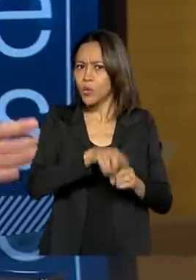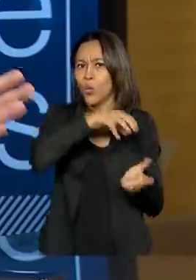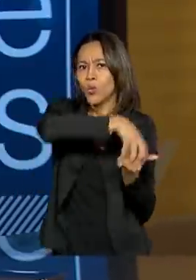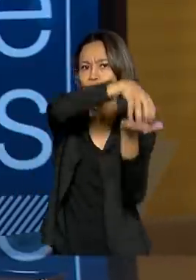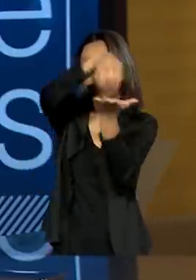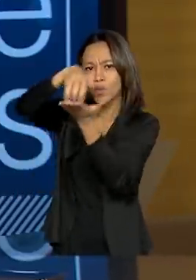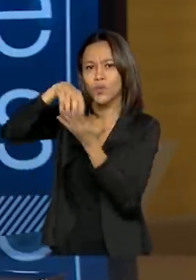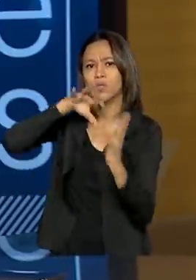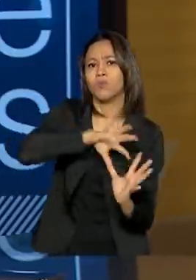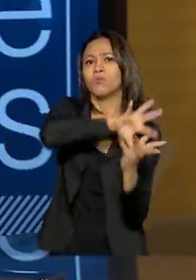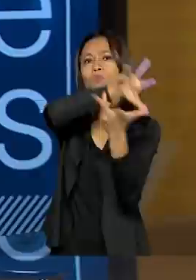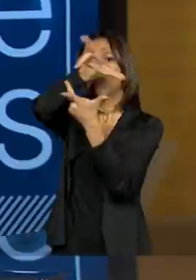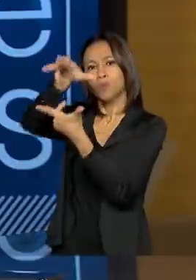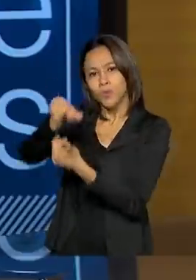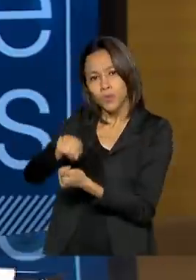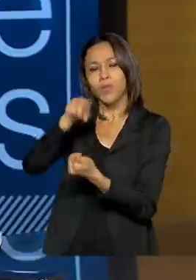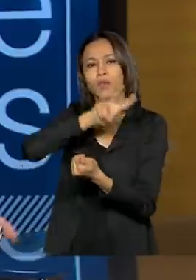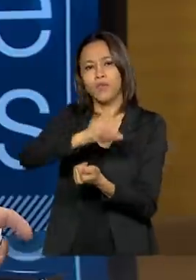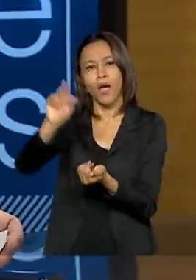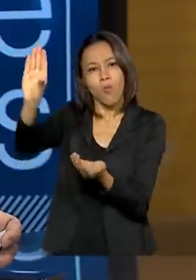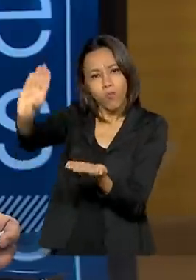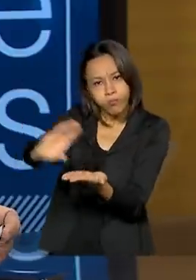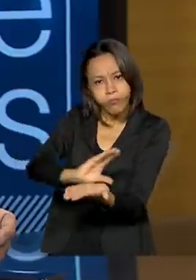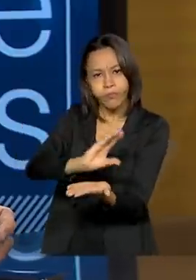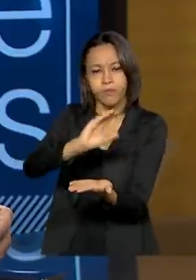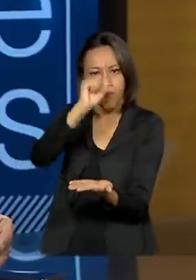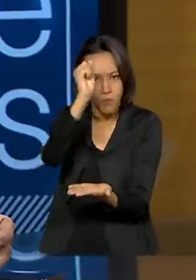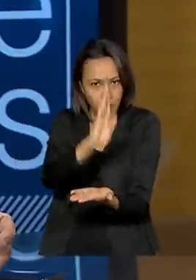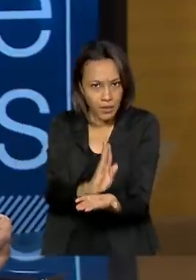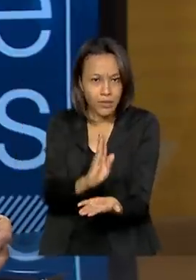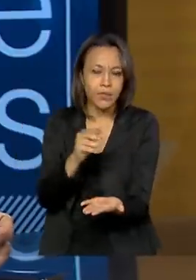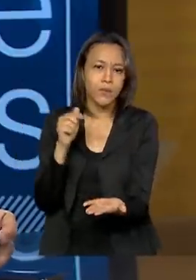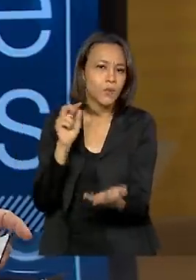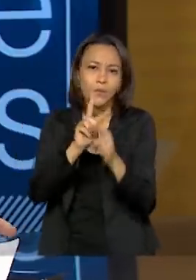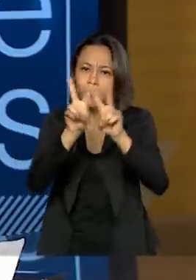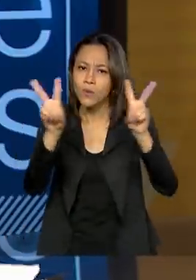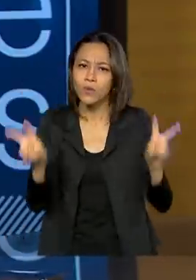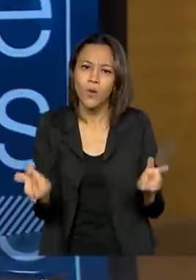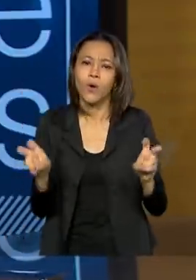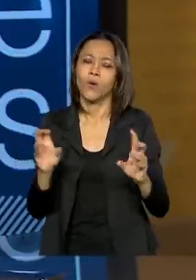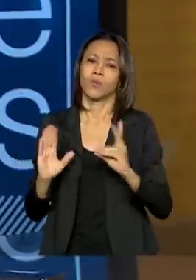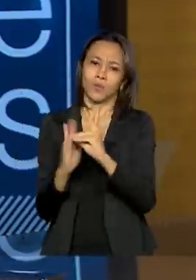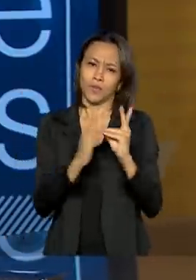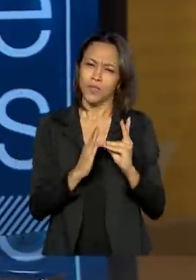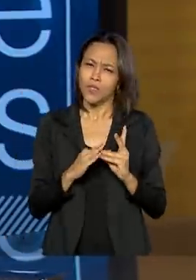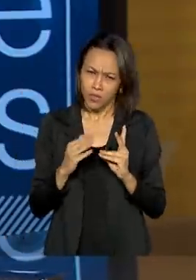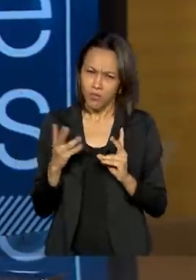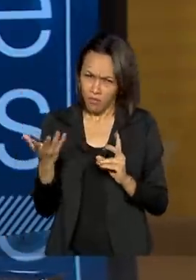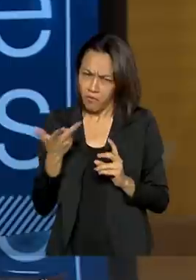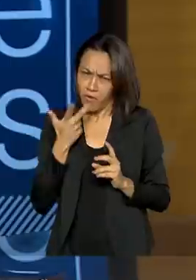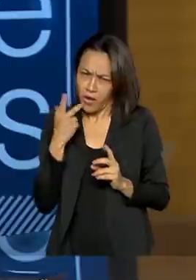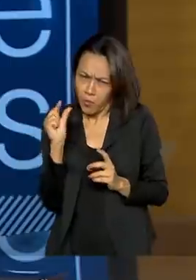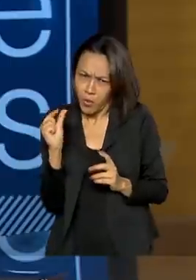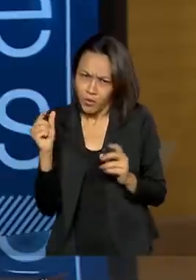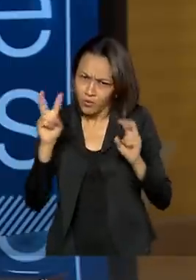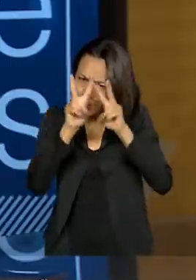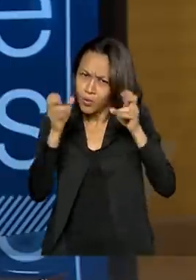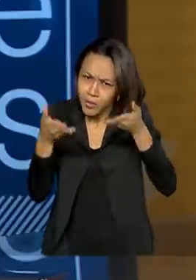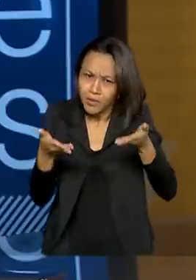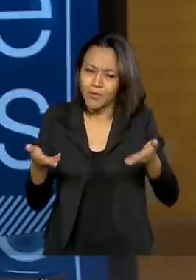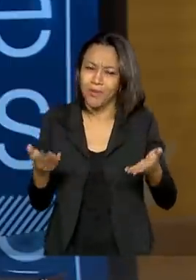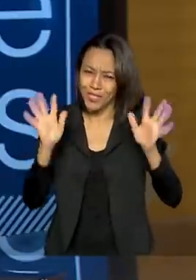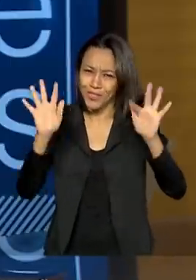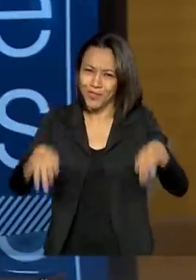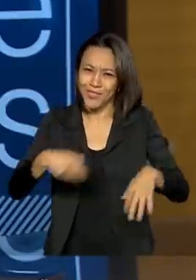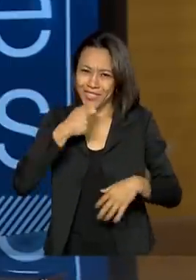que também vão aportar recursos aqui no Brasil para essa questão indígena. Eu queria que o senhor falasse rapidamente sobre isso, para a gente